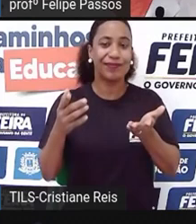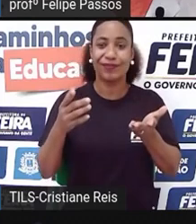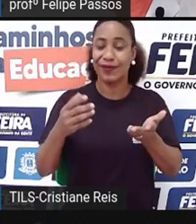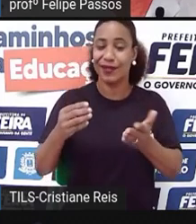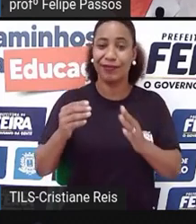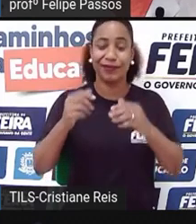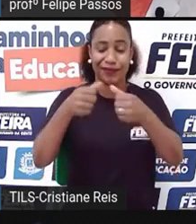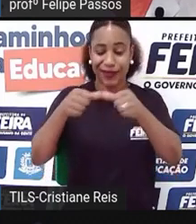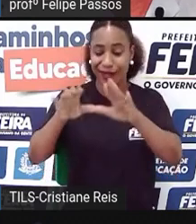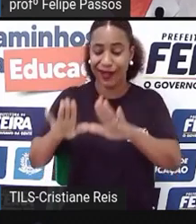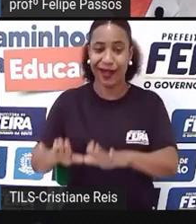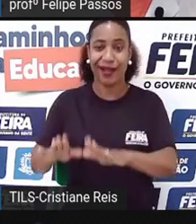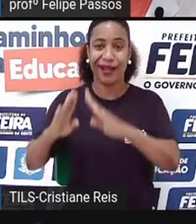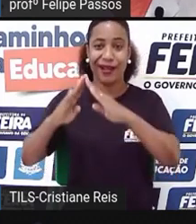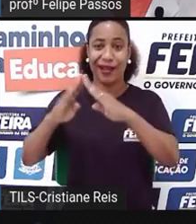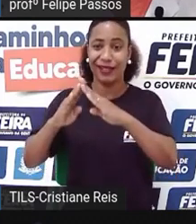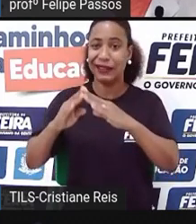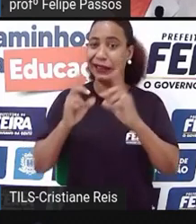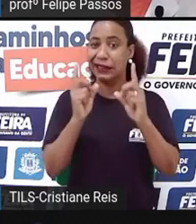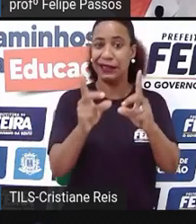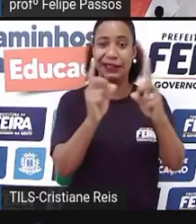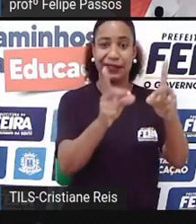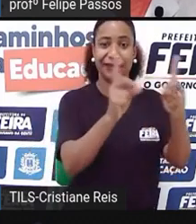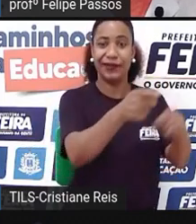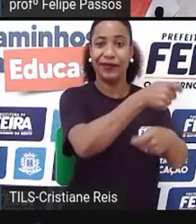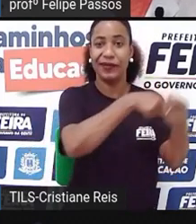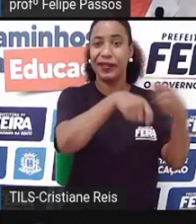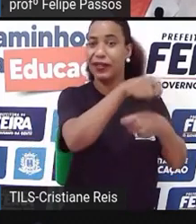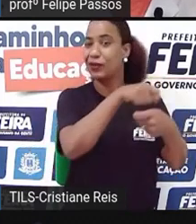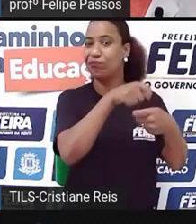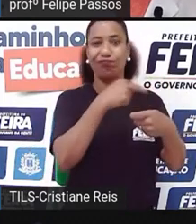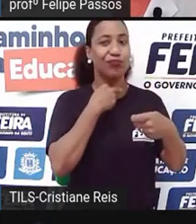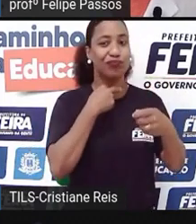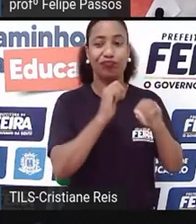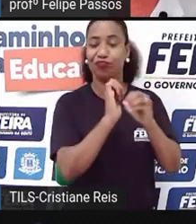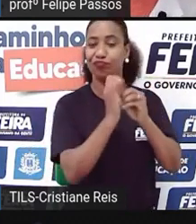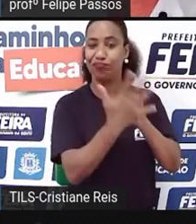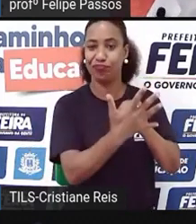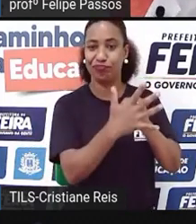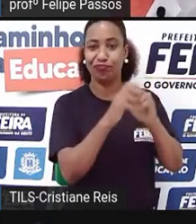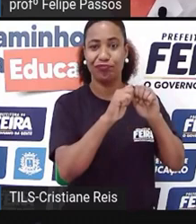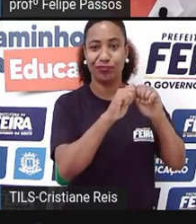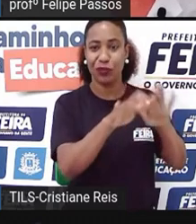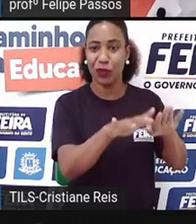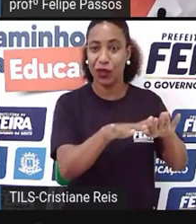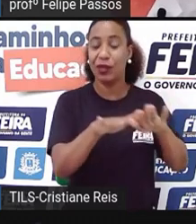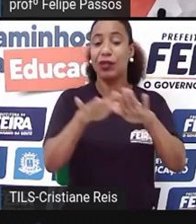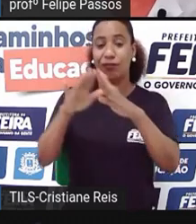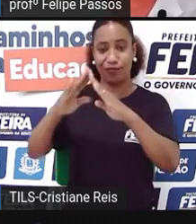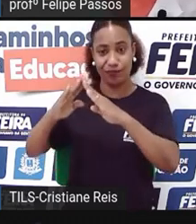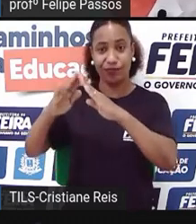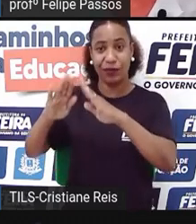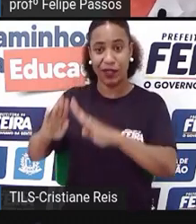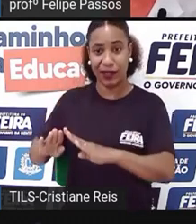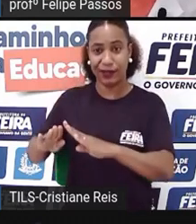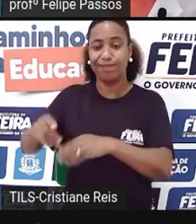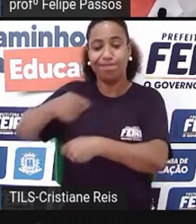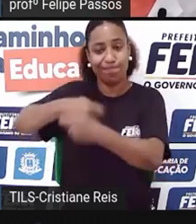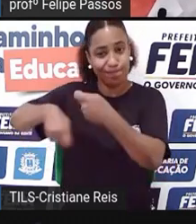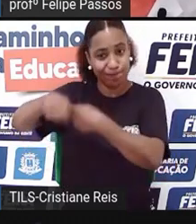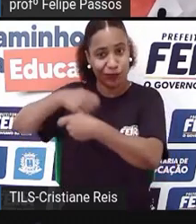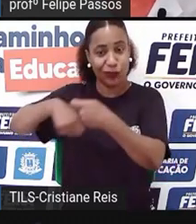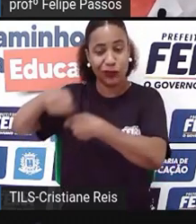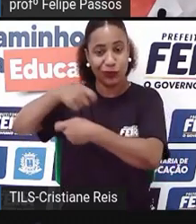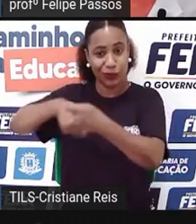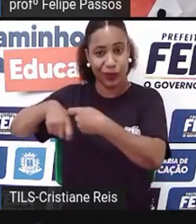ficar em casa, então, tivemos também uma modificação em todo esse cenário. Mas, como um todo, ele acaba sendo